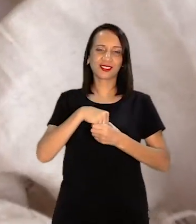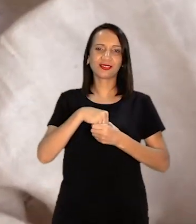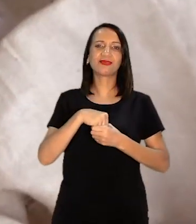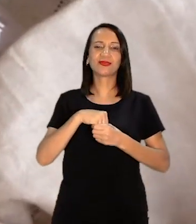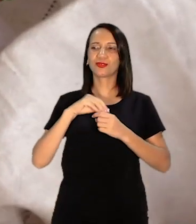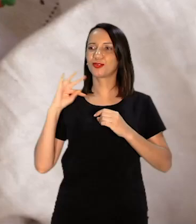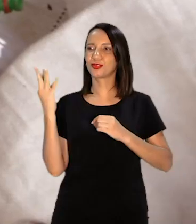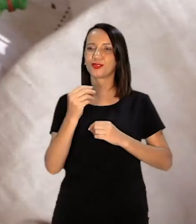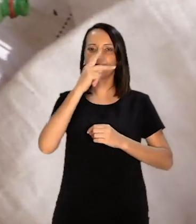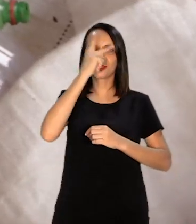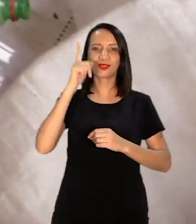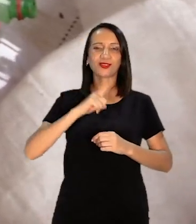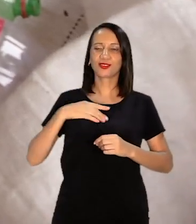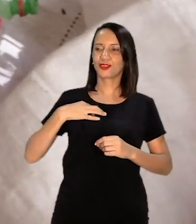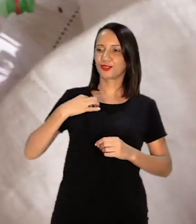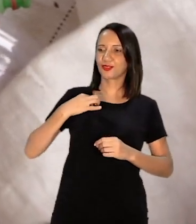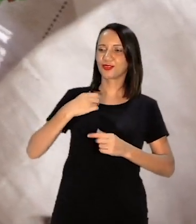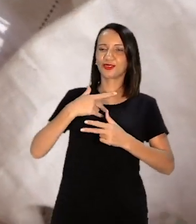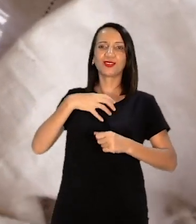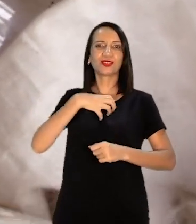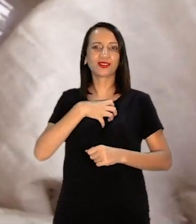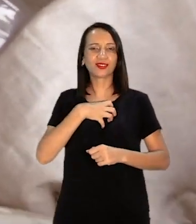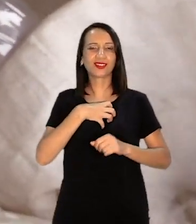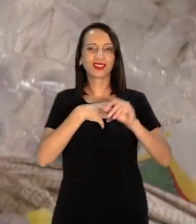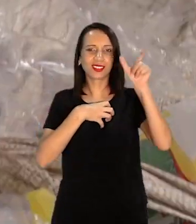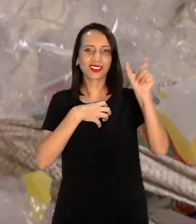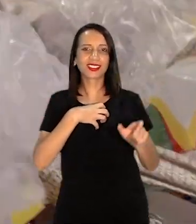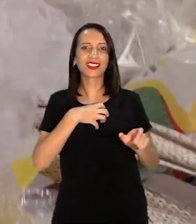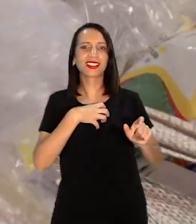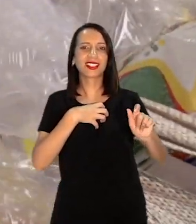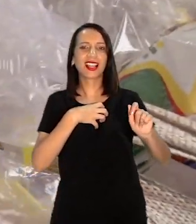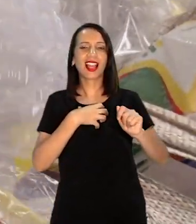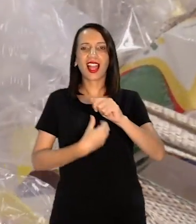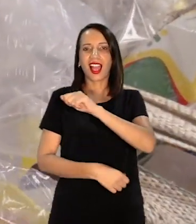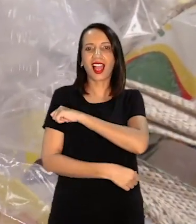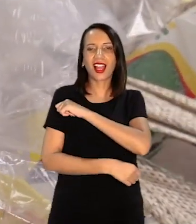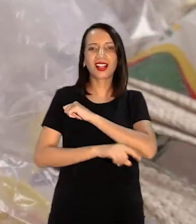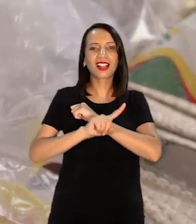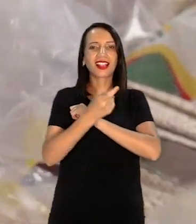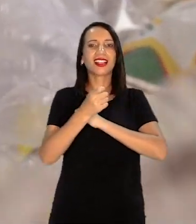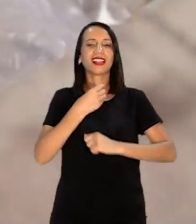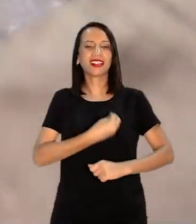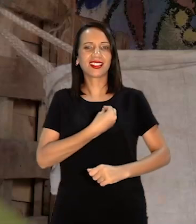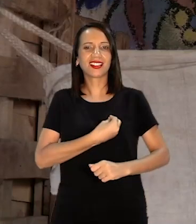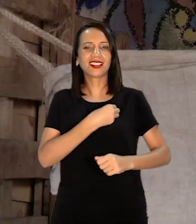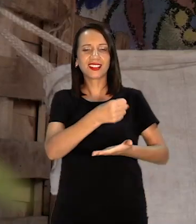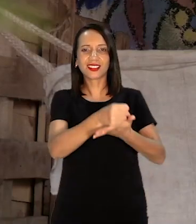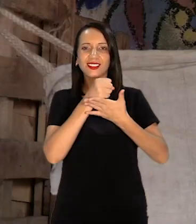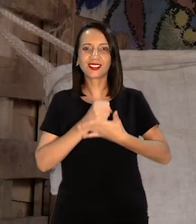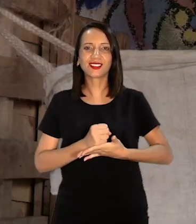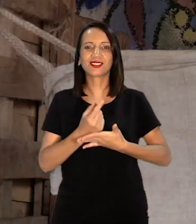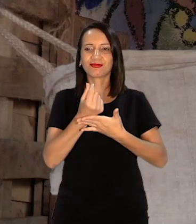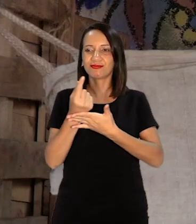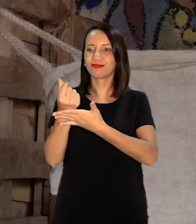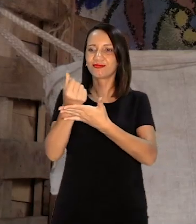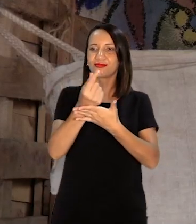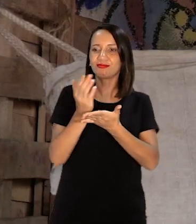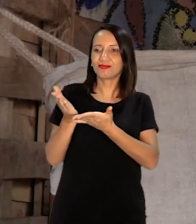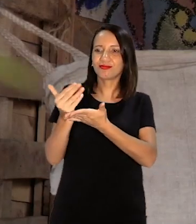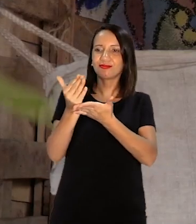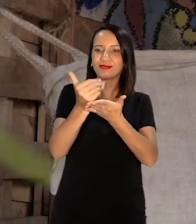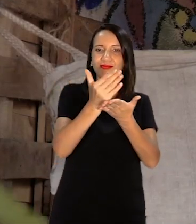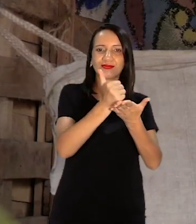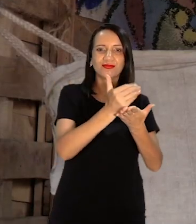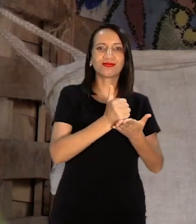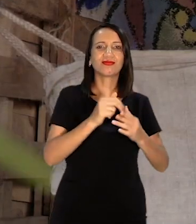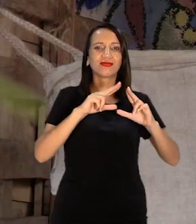Todo mundo Desde voluntário Desde aluno Ex-alunos Então a gente junta De